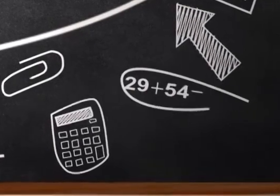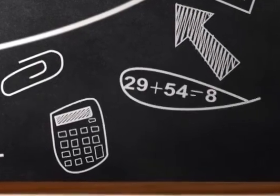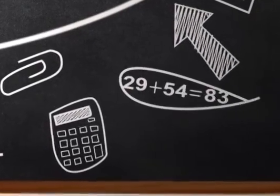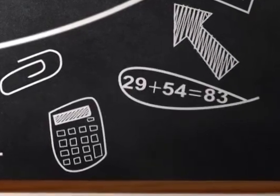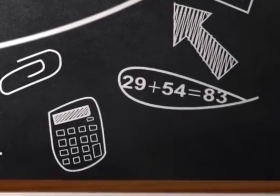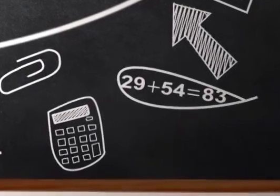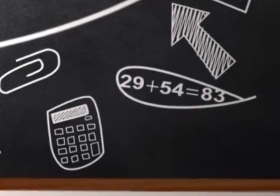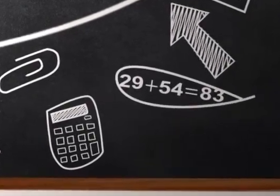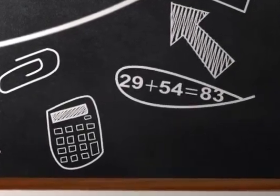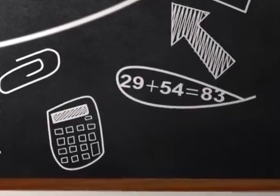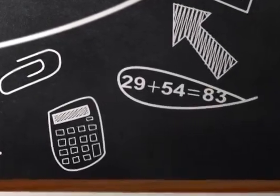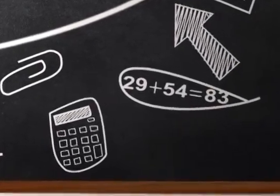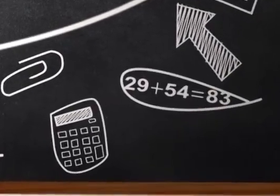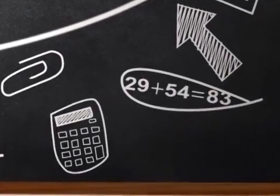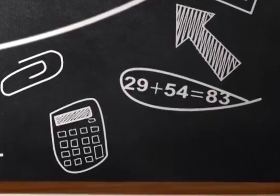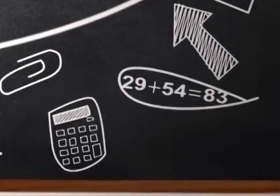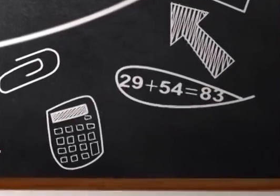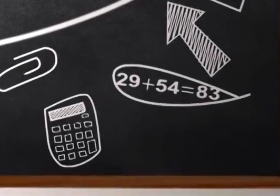Fique com a gente também